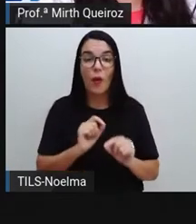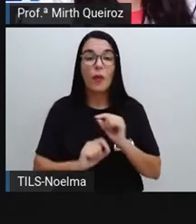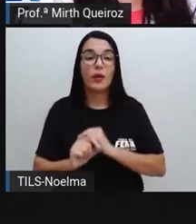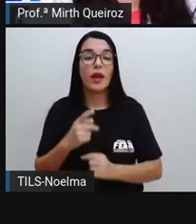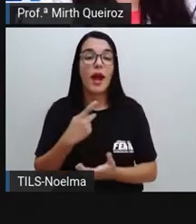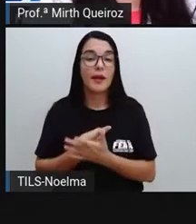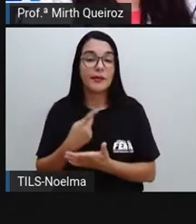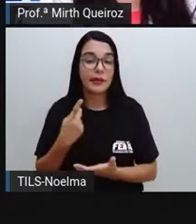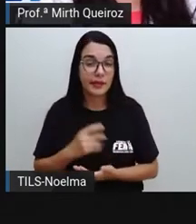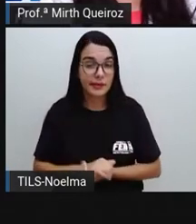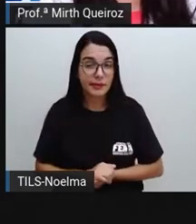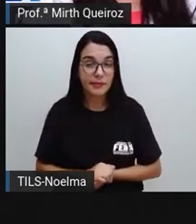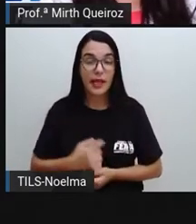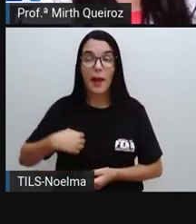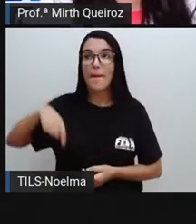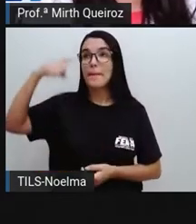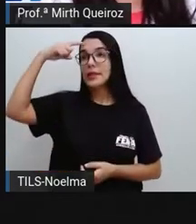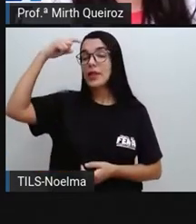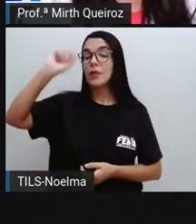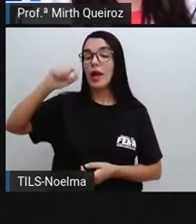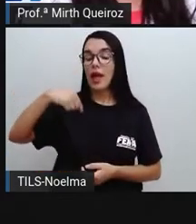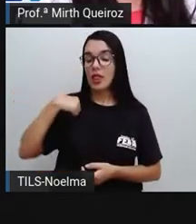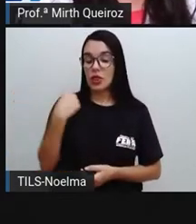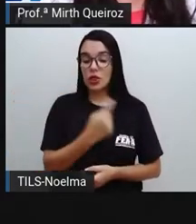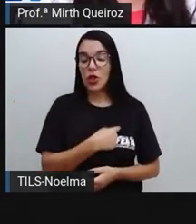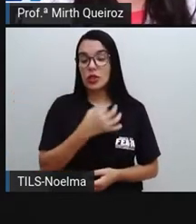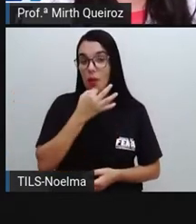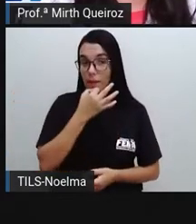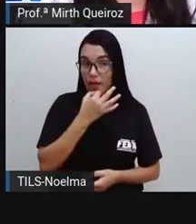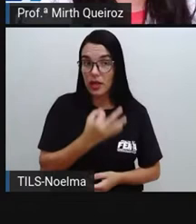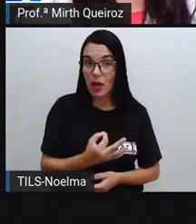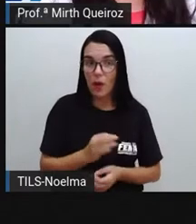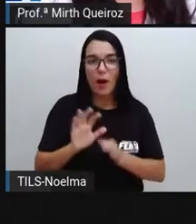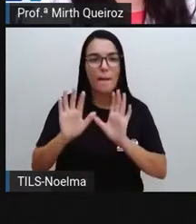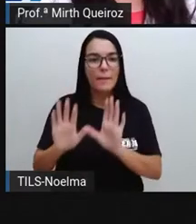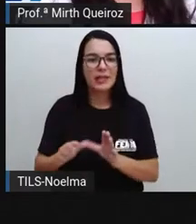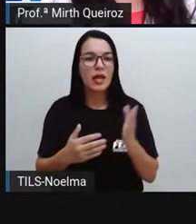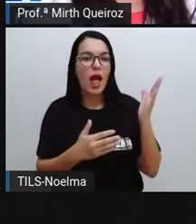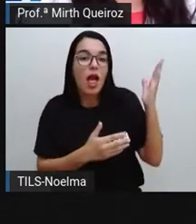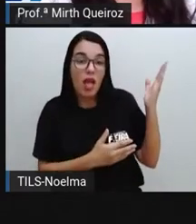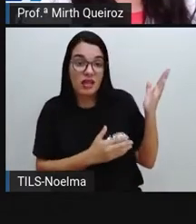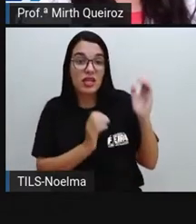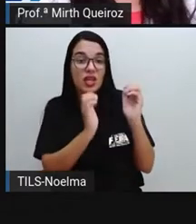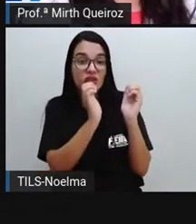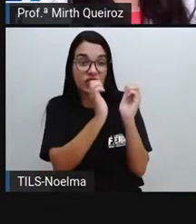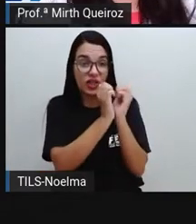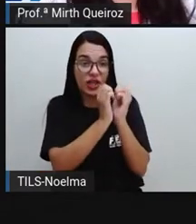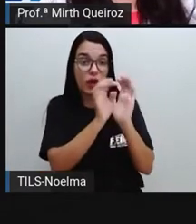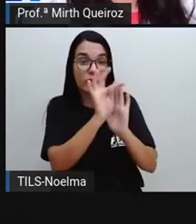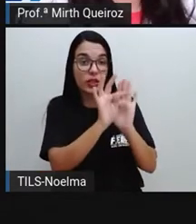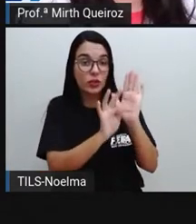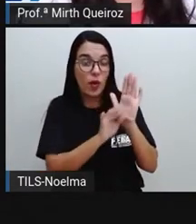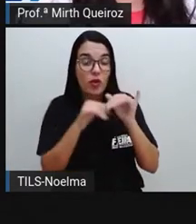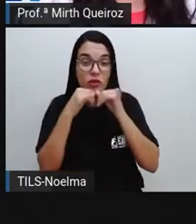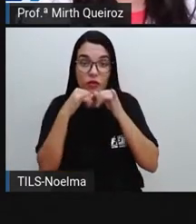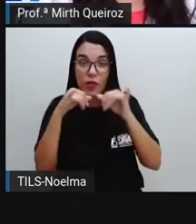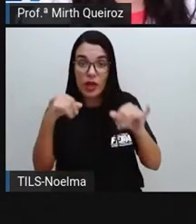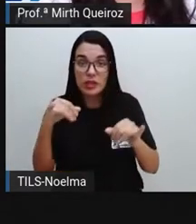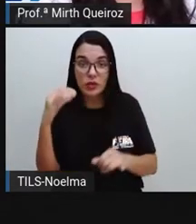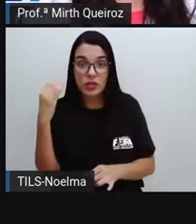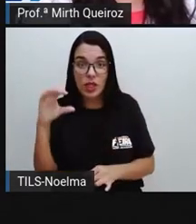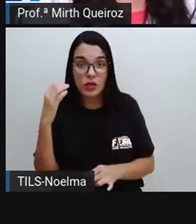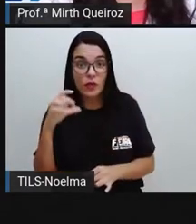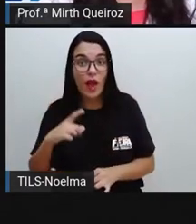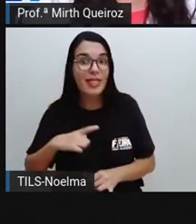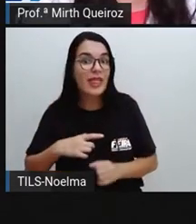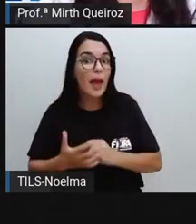parte subjetiva, né? Que é a nossa opinião. Já no caso desse tipo de gênero textual, que é o gênero de divulgação científica, ele tem